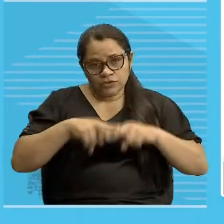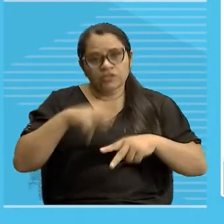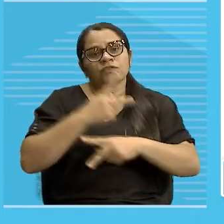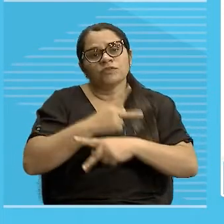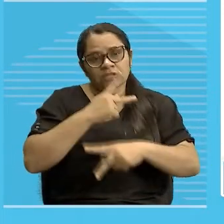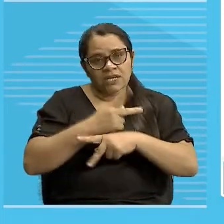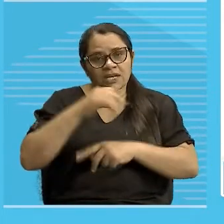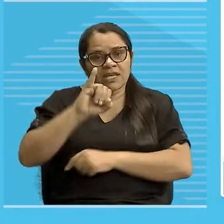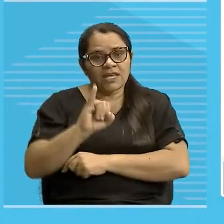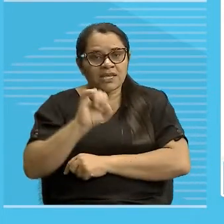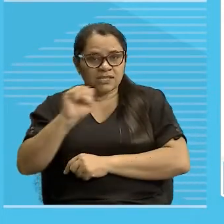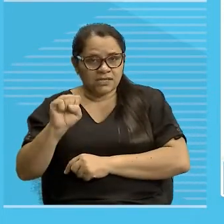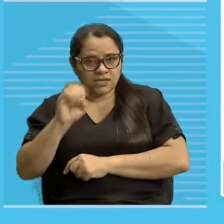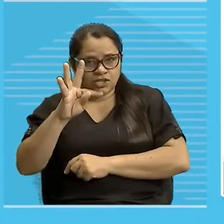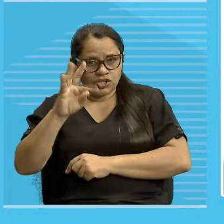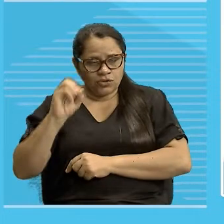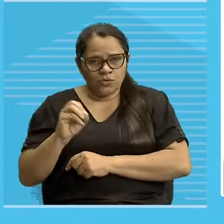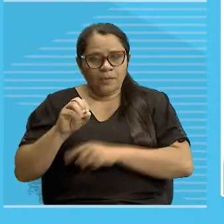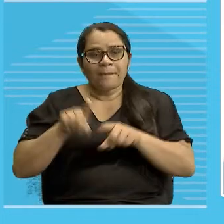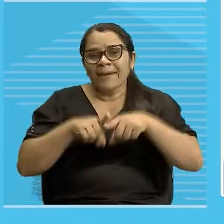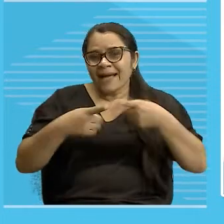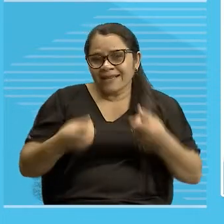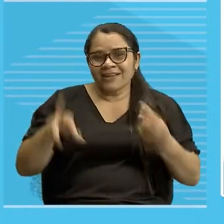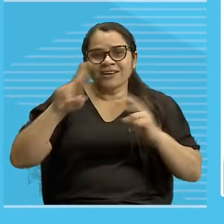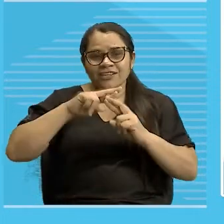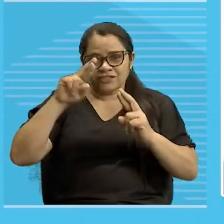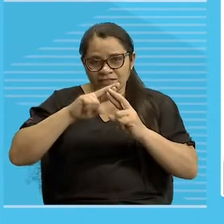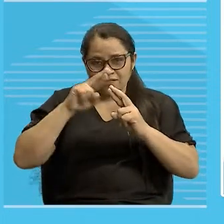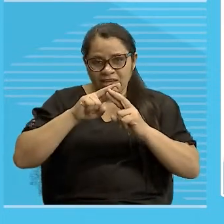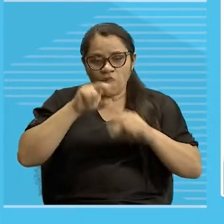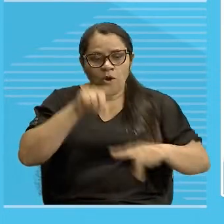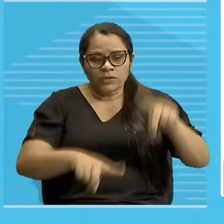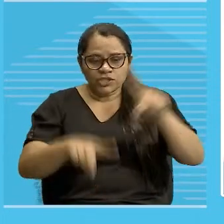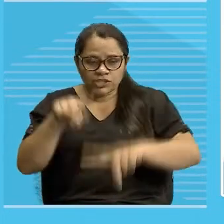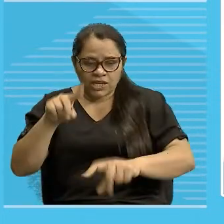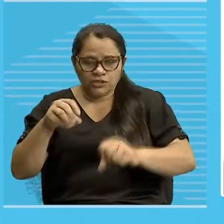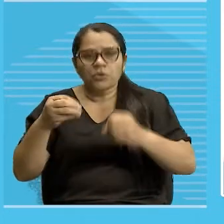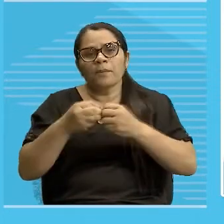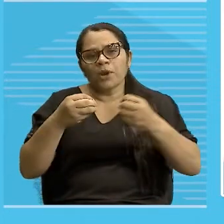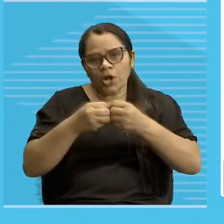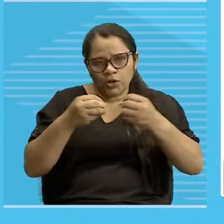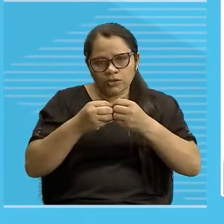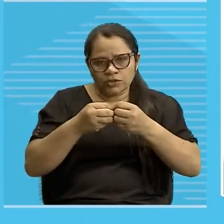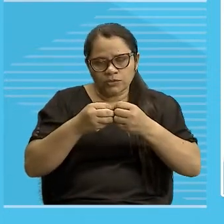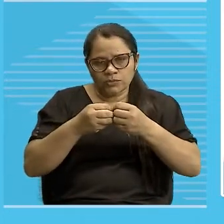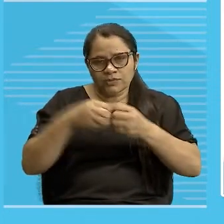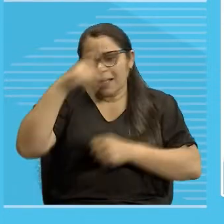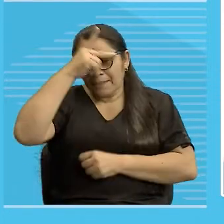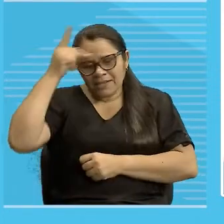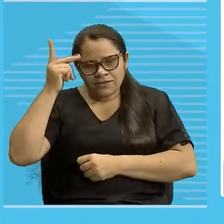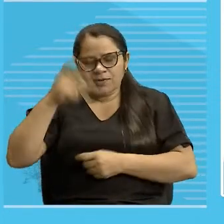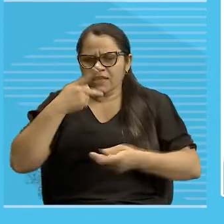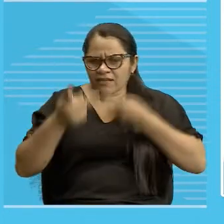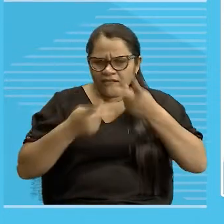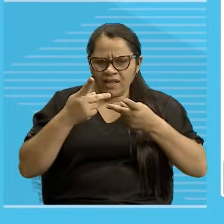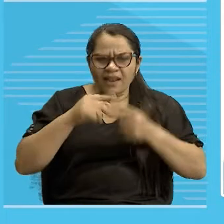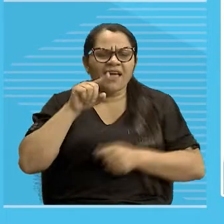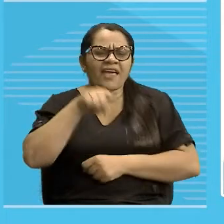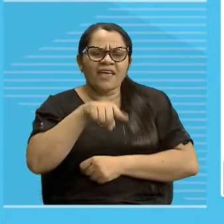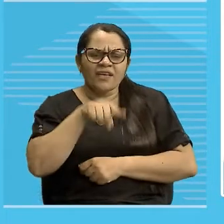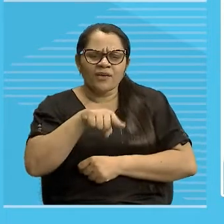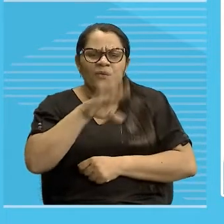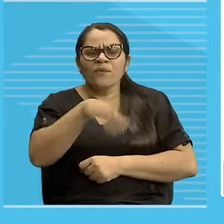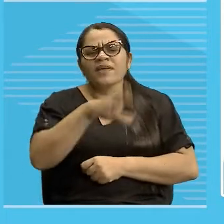isto. Se eu fosse perguntar, relativar algo que está mais próximo do meu interlocutor, fulano, o é isto aí, tu está segurando?